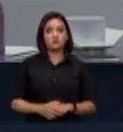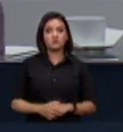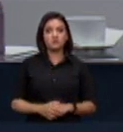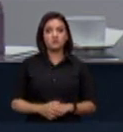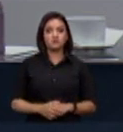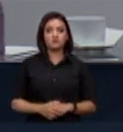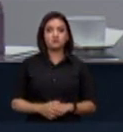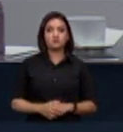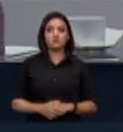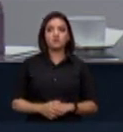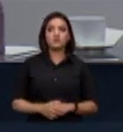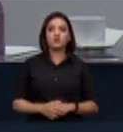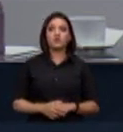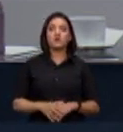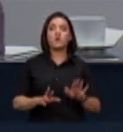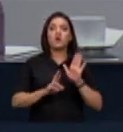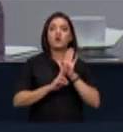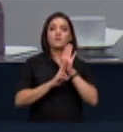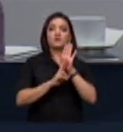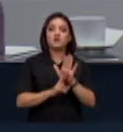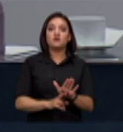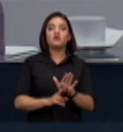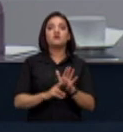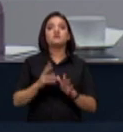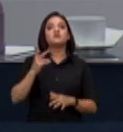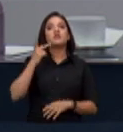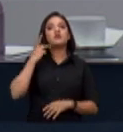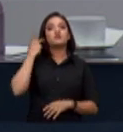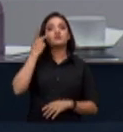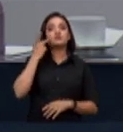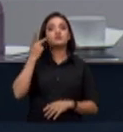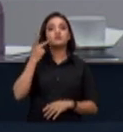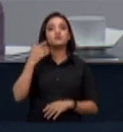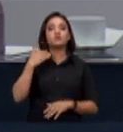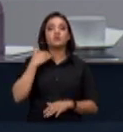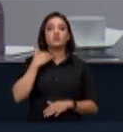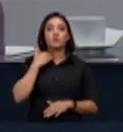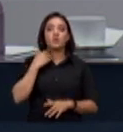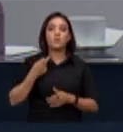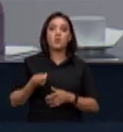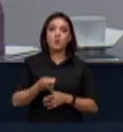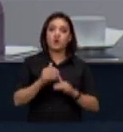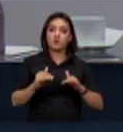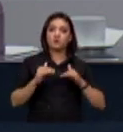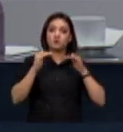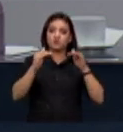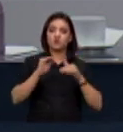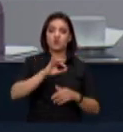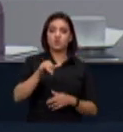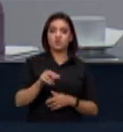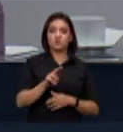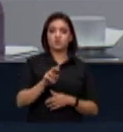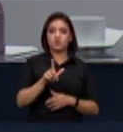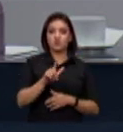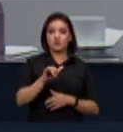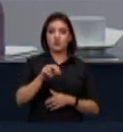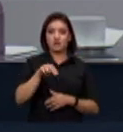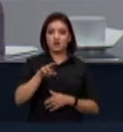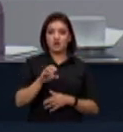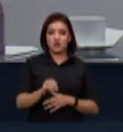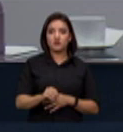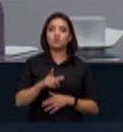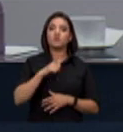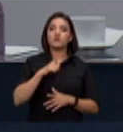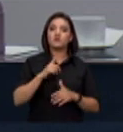representante do procurador geral da república doutor Juliano Baioc Vila Verde de Carvalho que